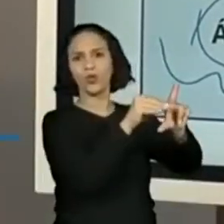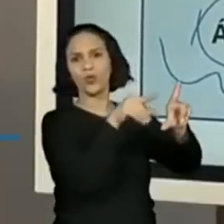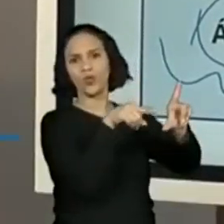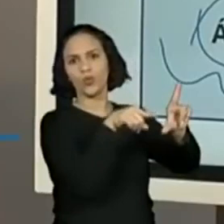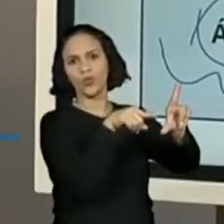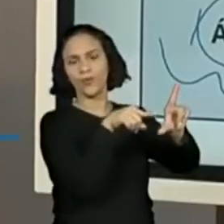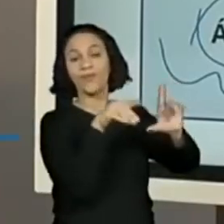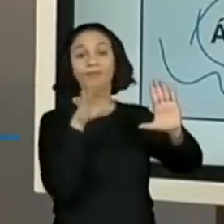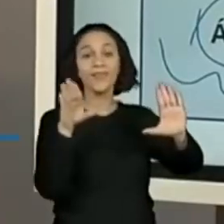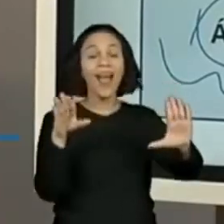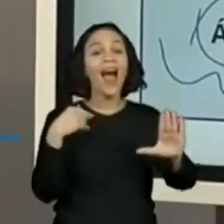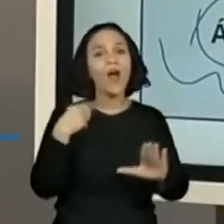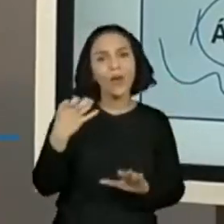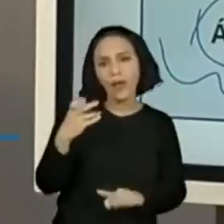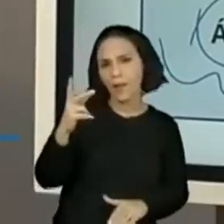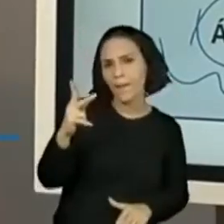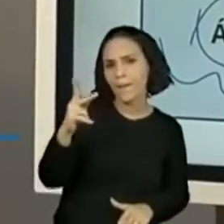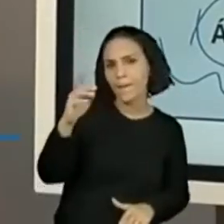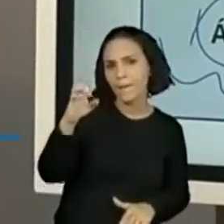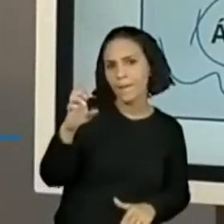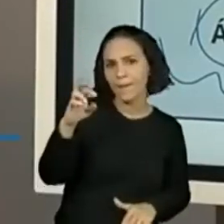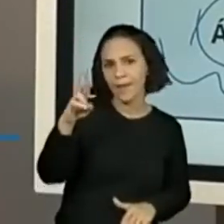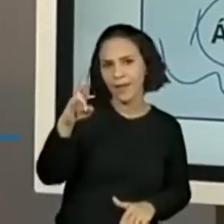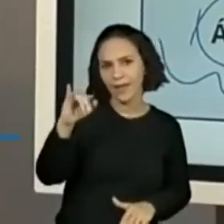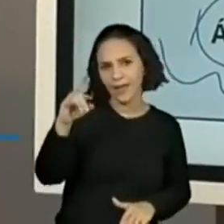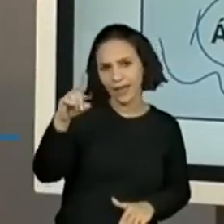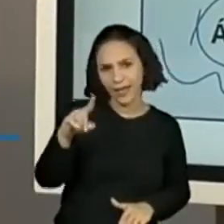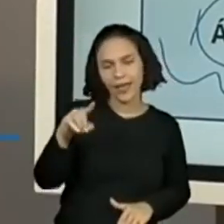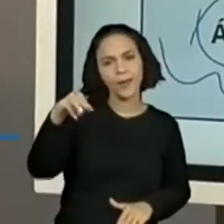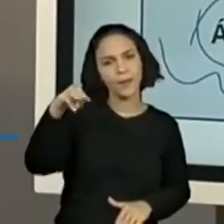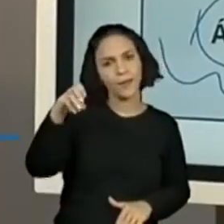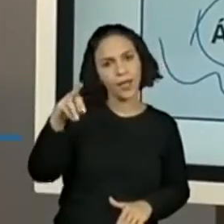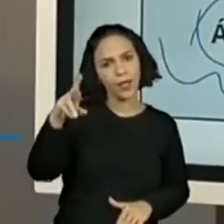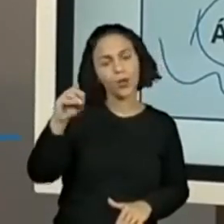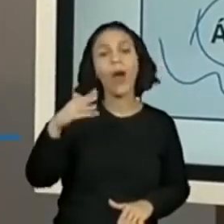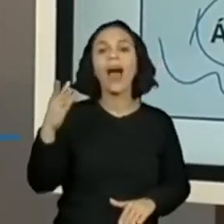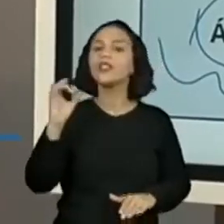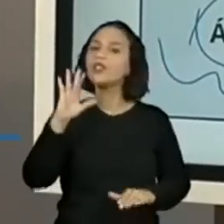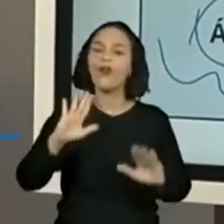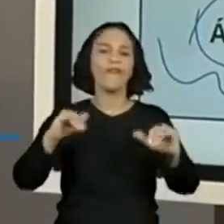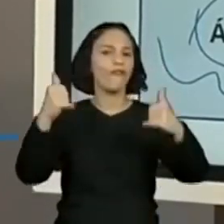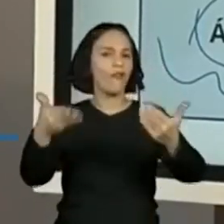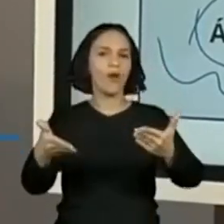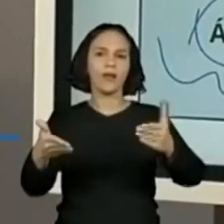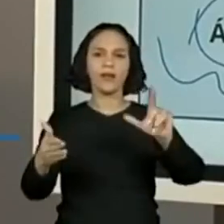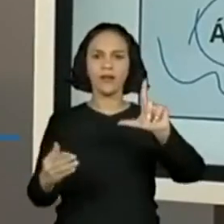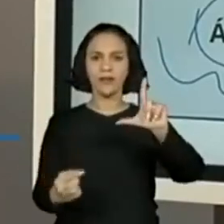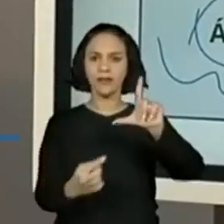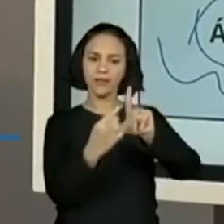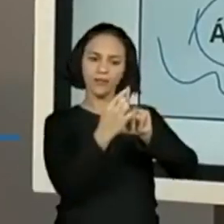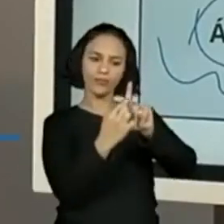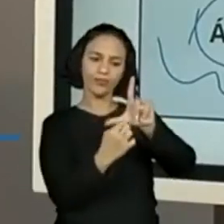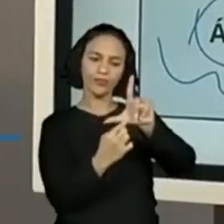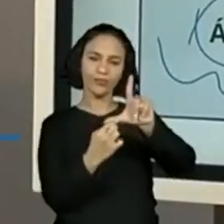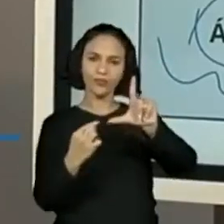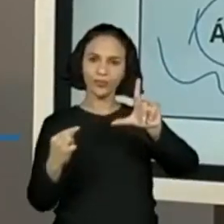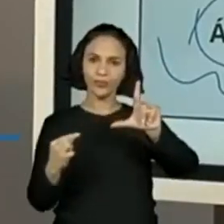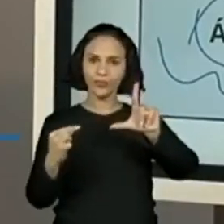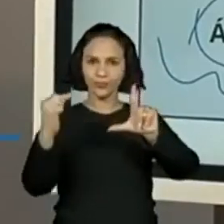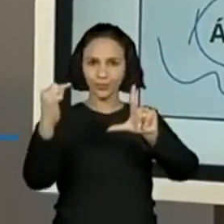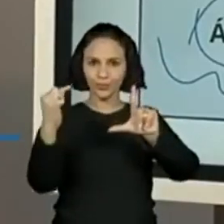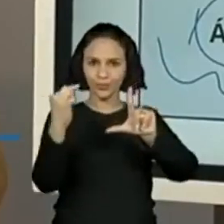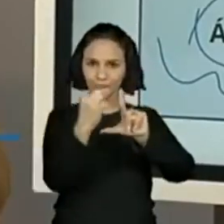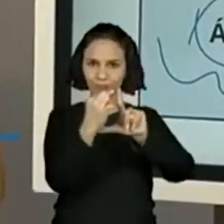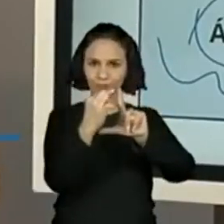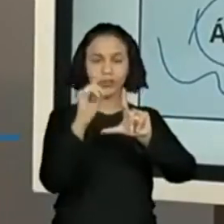o perímetro, eu quero medir o contorno dessa figura. Tá dando pra entender? Vou